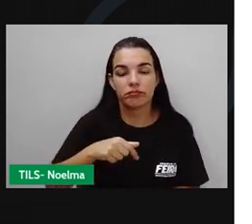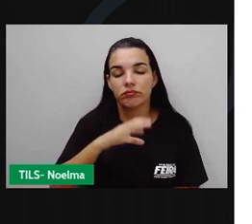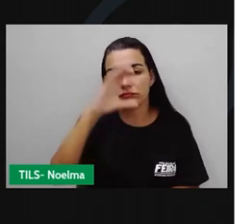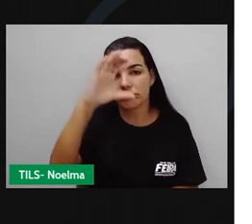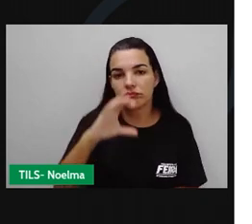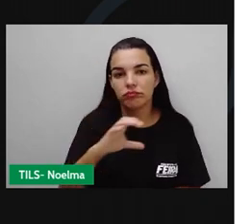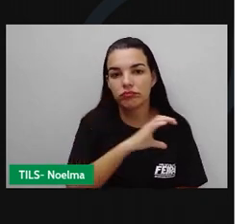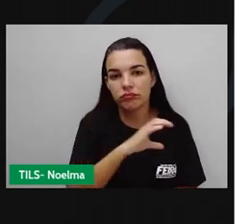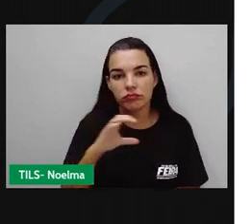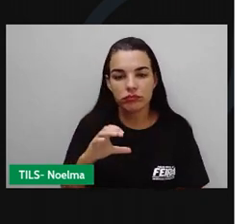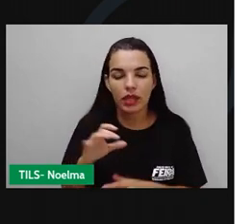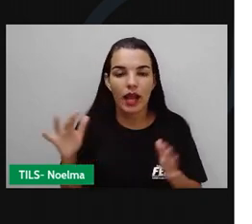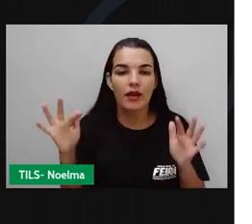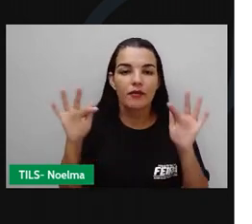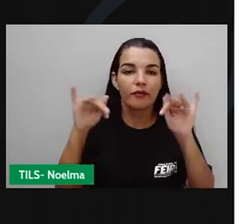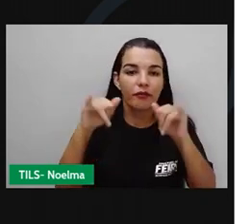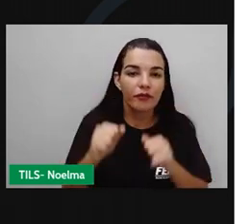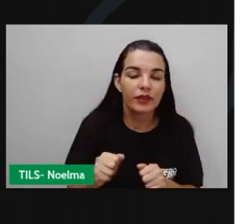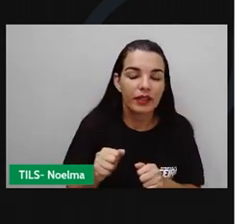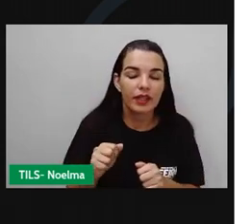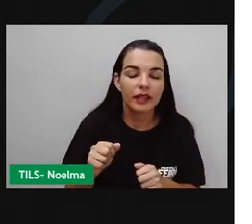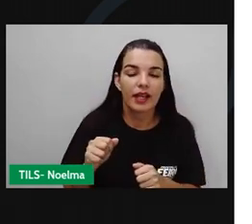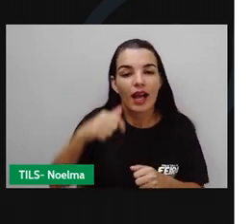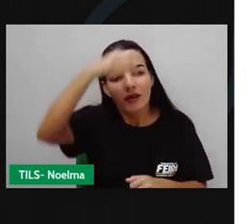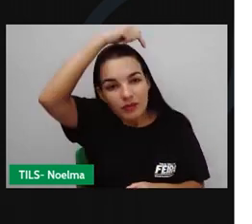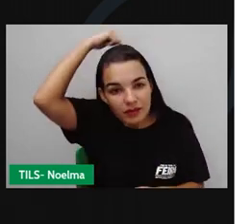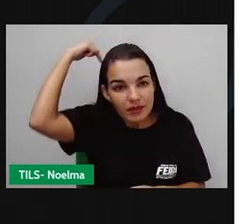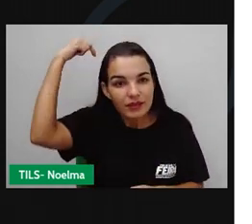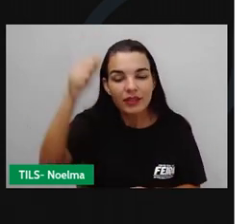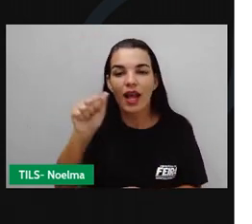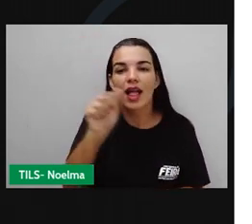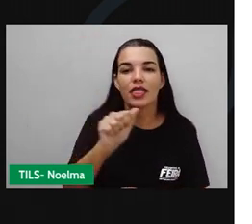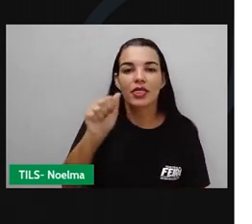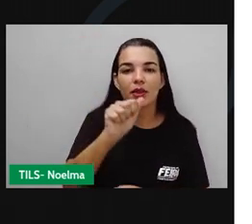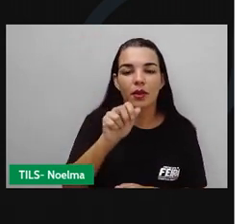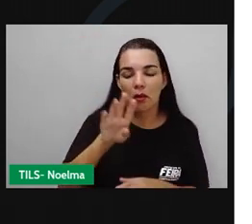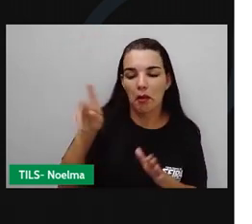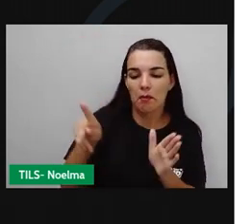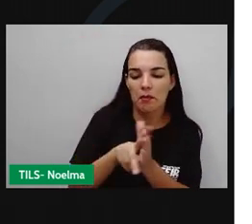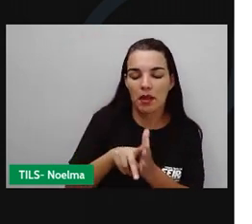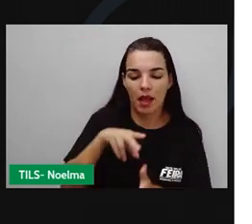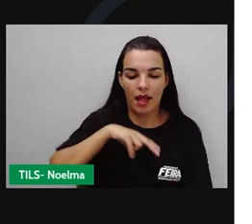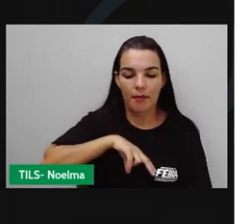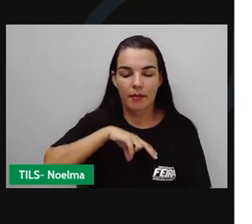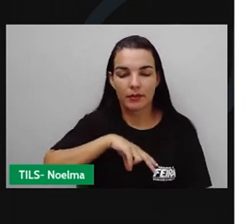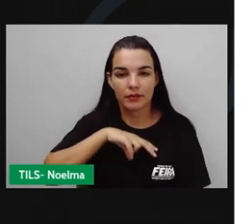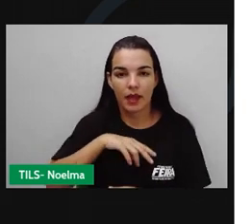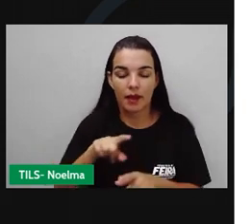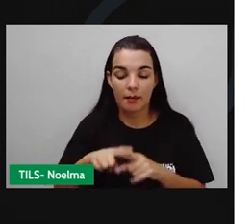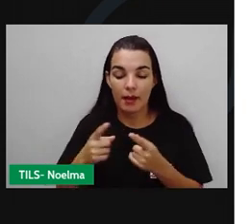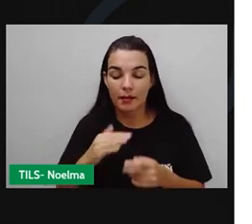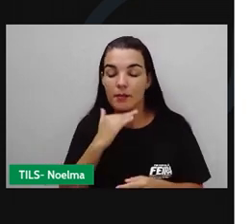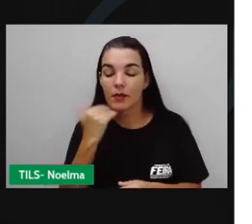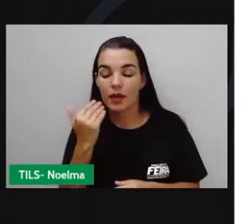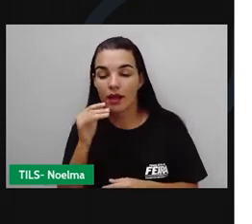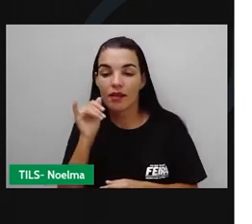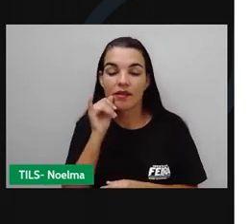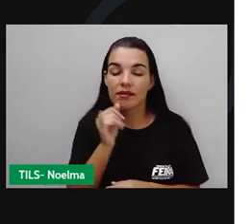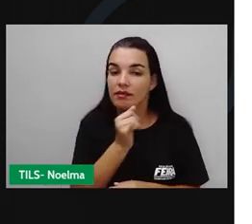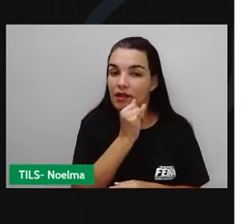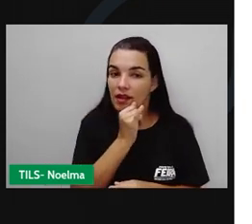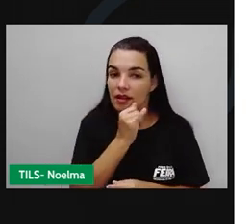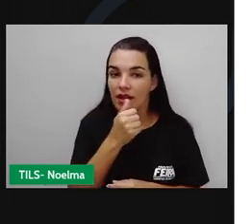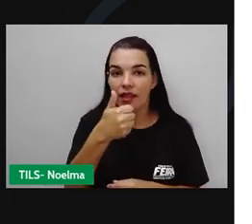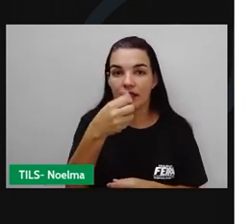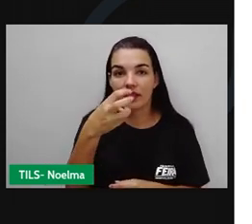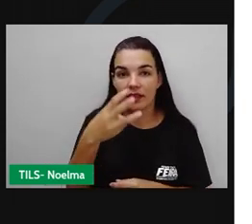Por fim, o meu santo favorito, Santo Antônio, um santo português, mas que morreu na Itália no dia 13 de junho. Santo Antônio é mil